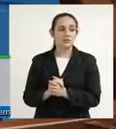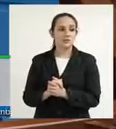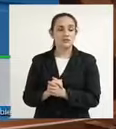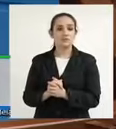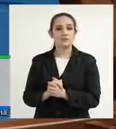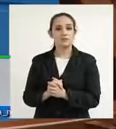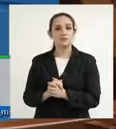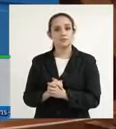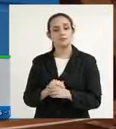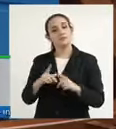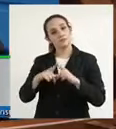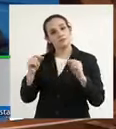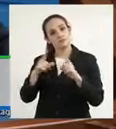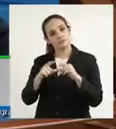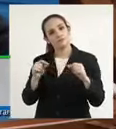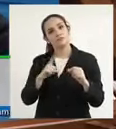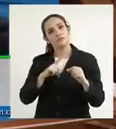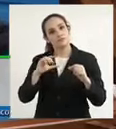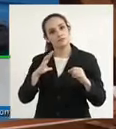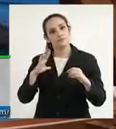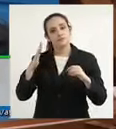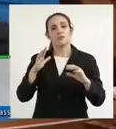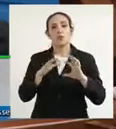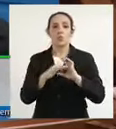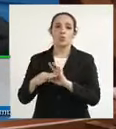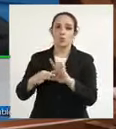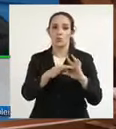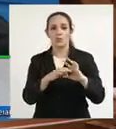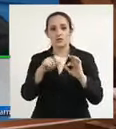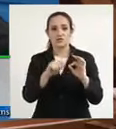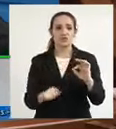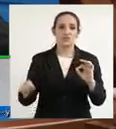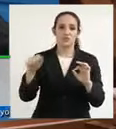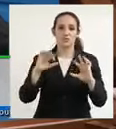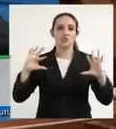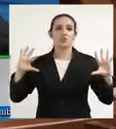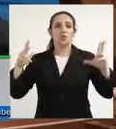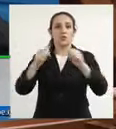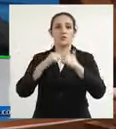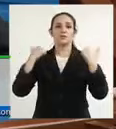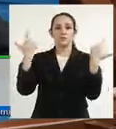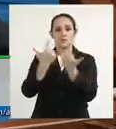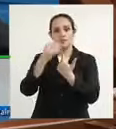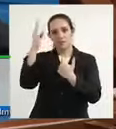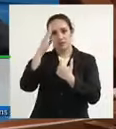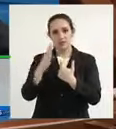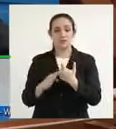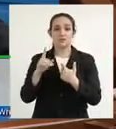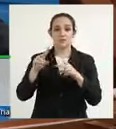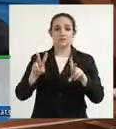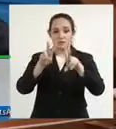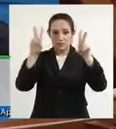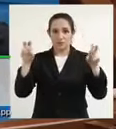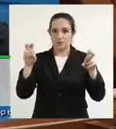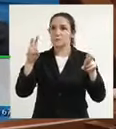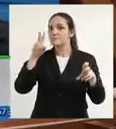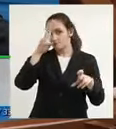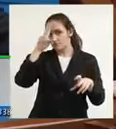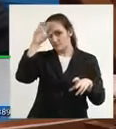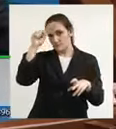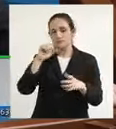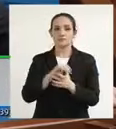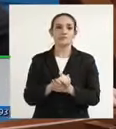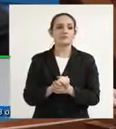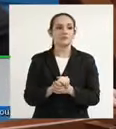presença no evento da Unali, União Nacional de Legisladores e Legislativos, com um tema bastante abrangente, qual fez